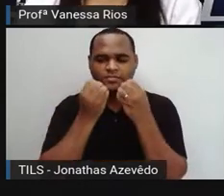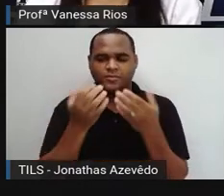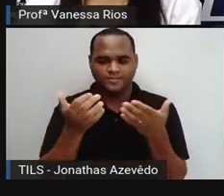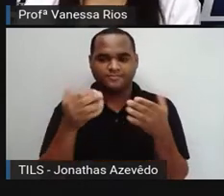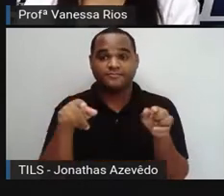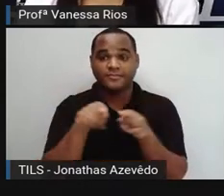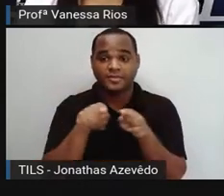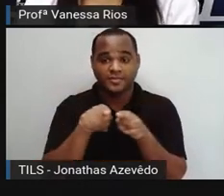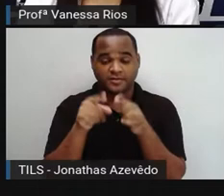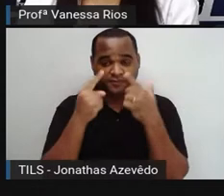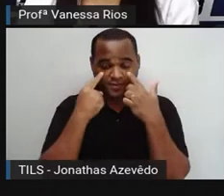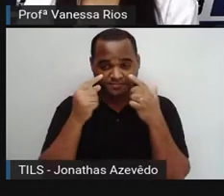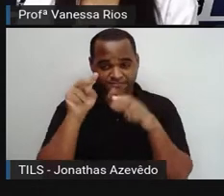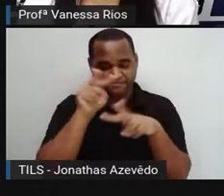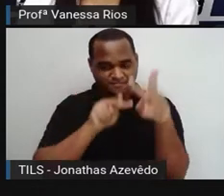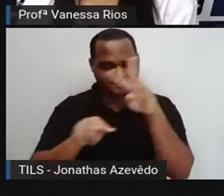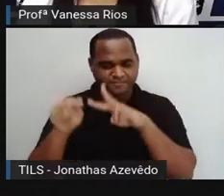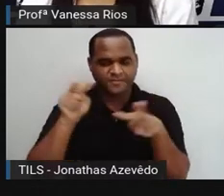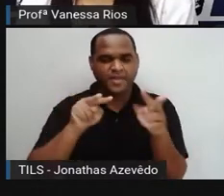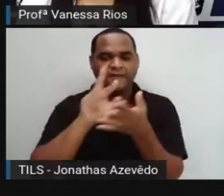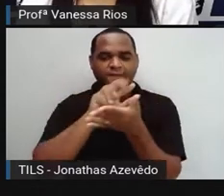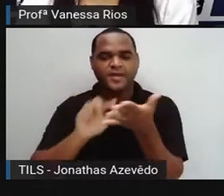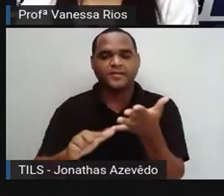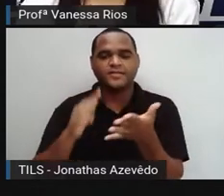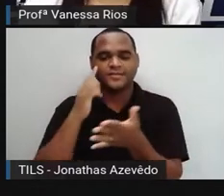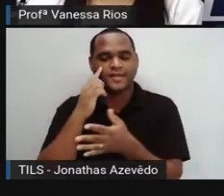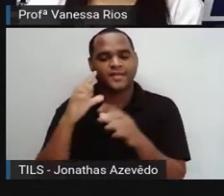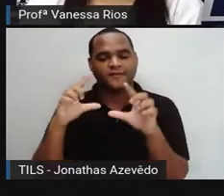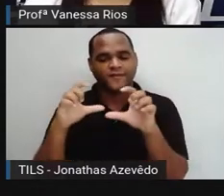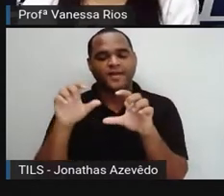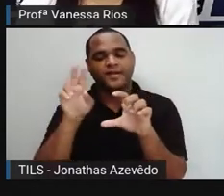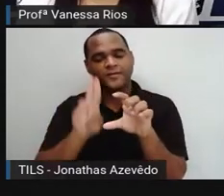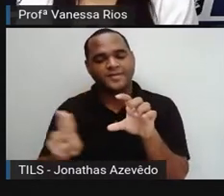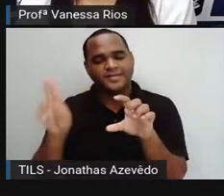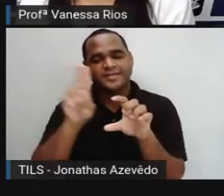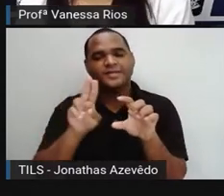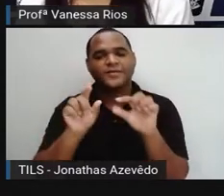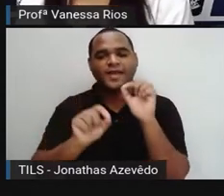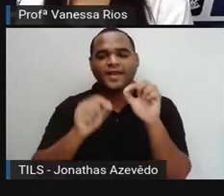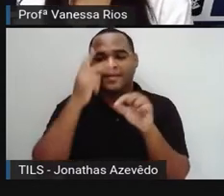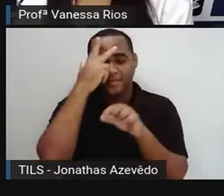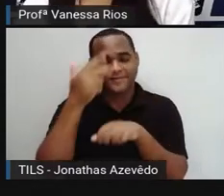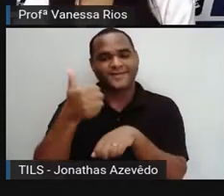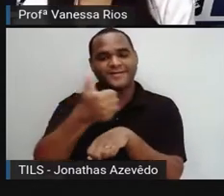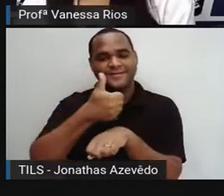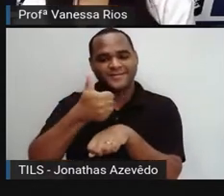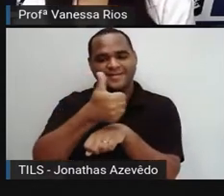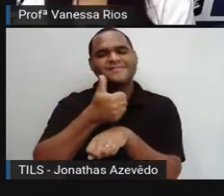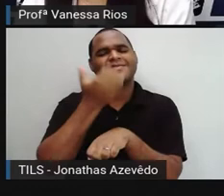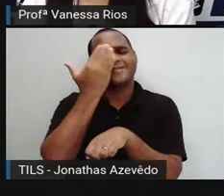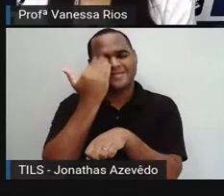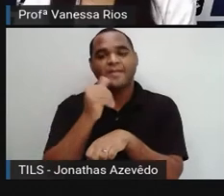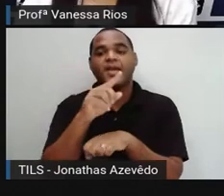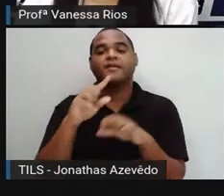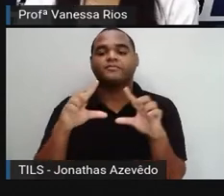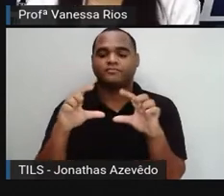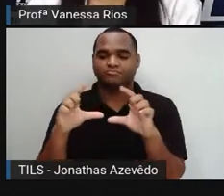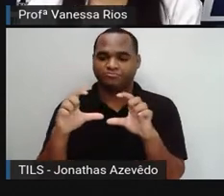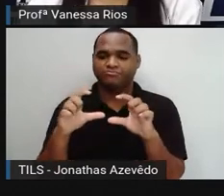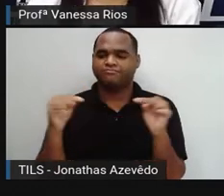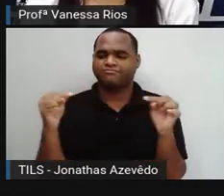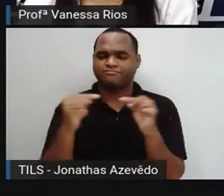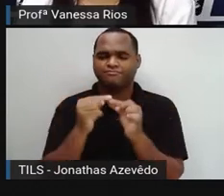observa que este é um instrumento talvez utilizado hoje em dia pelos profissionais, pelas pessoas que fazem da